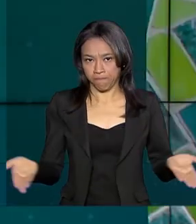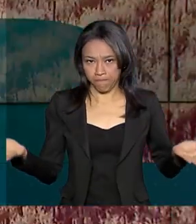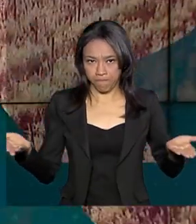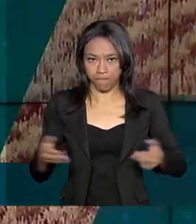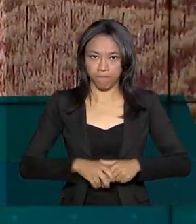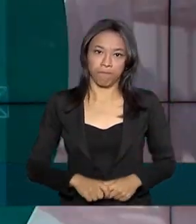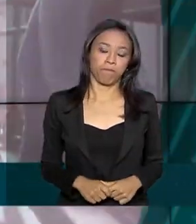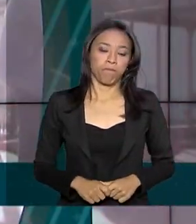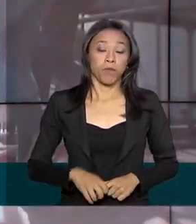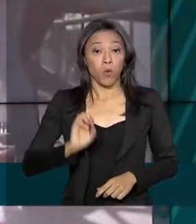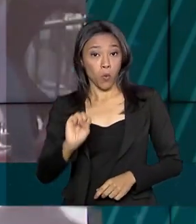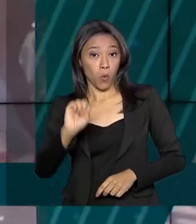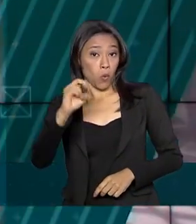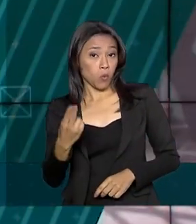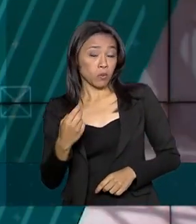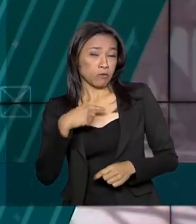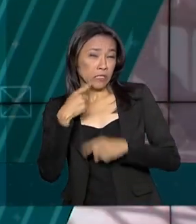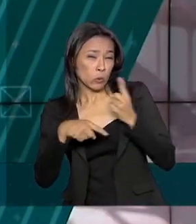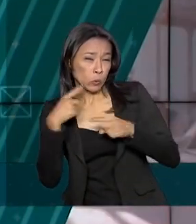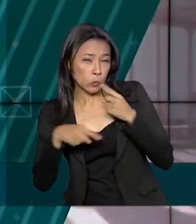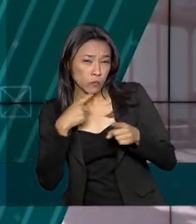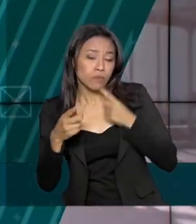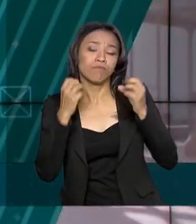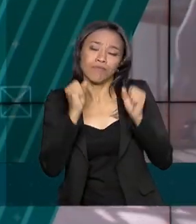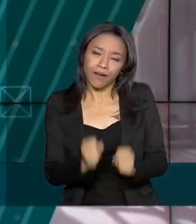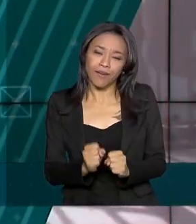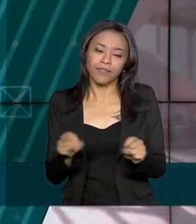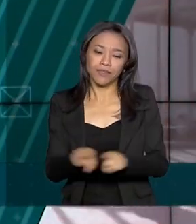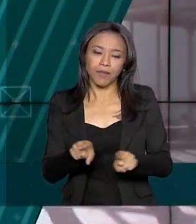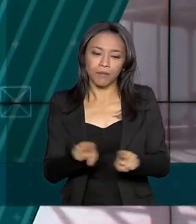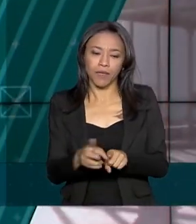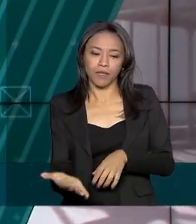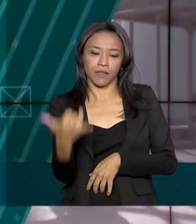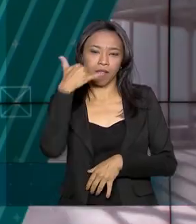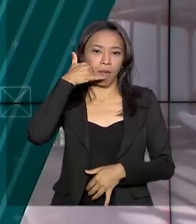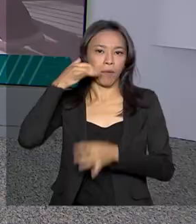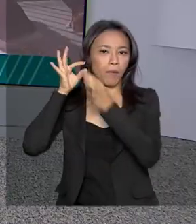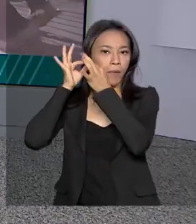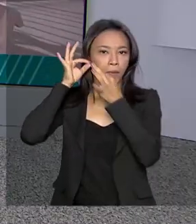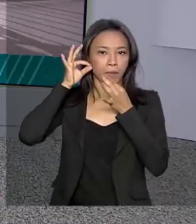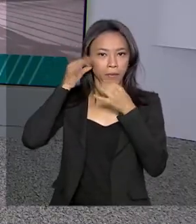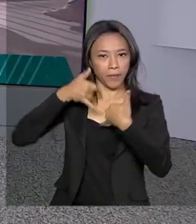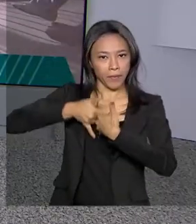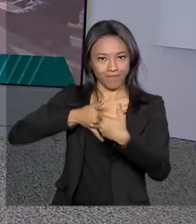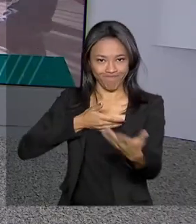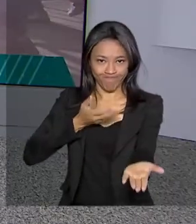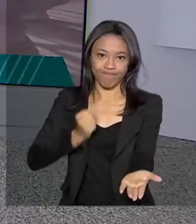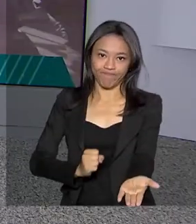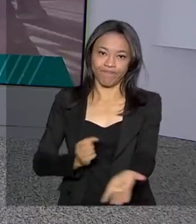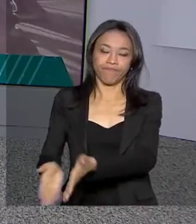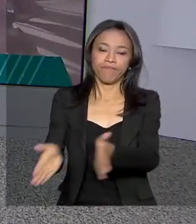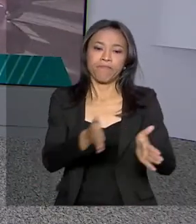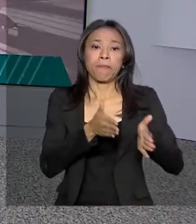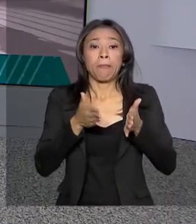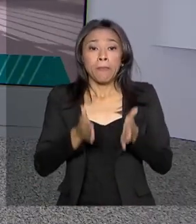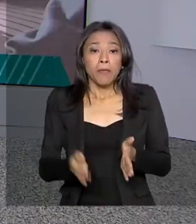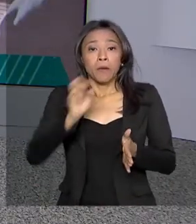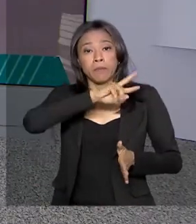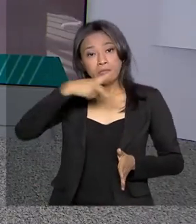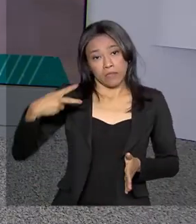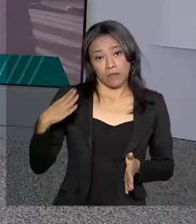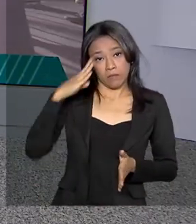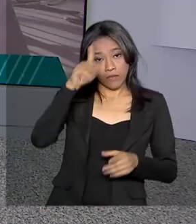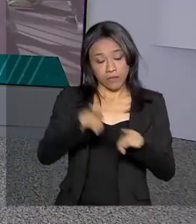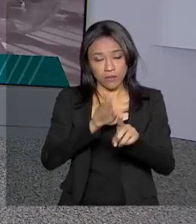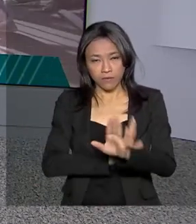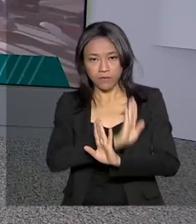.br. Outras dúvidas você pode tirar também na central de atendimento. O presidente Jair Bolsonaro visita hoje em São